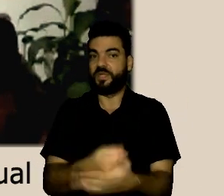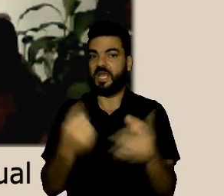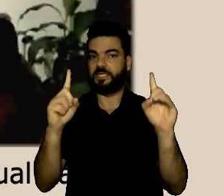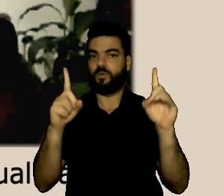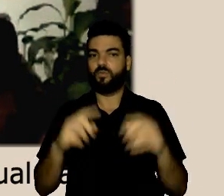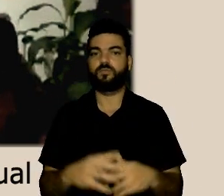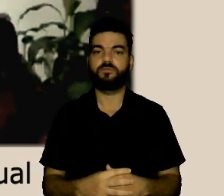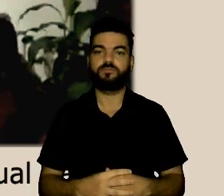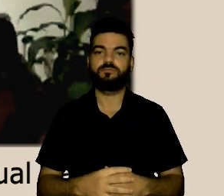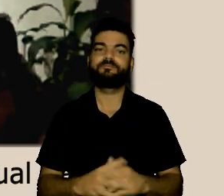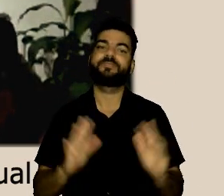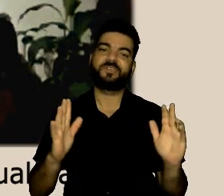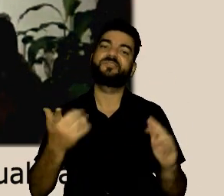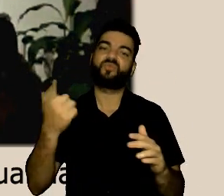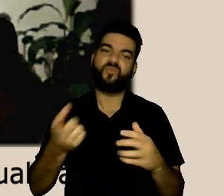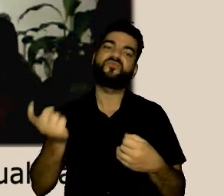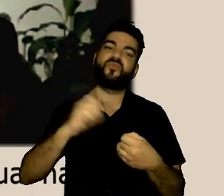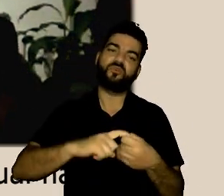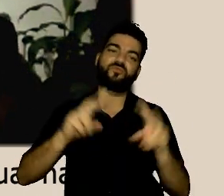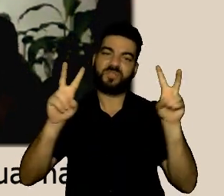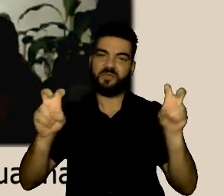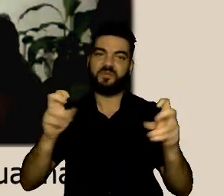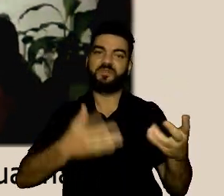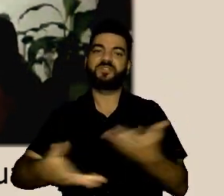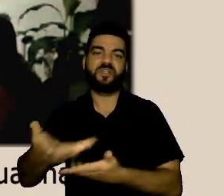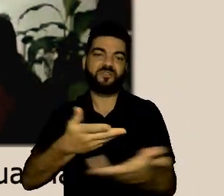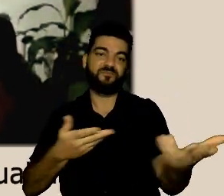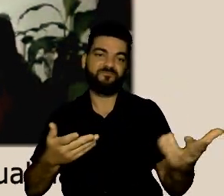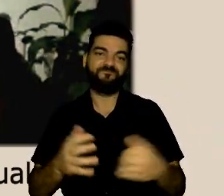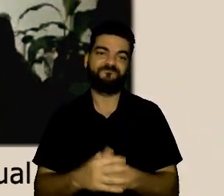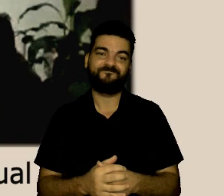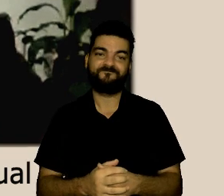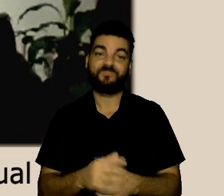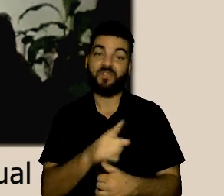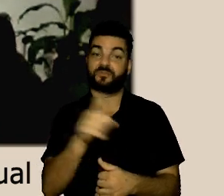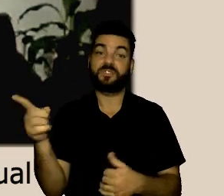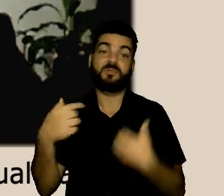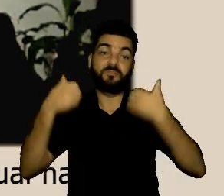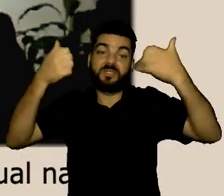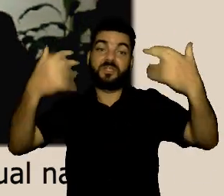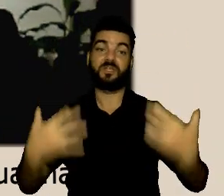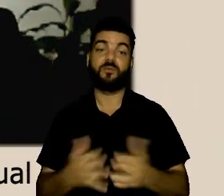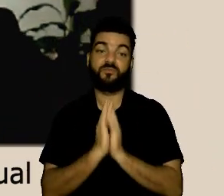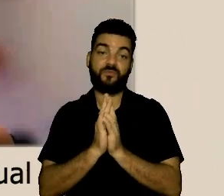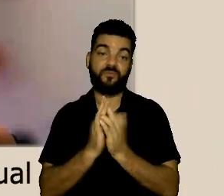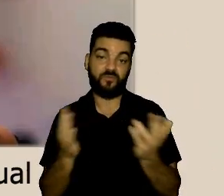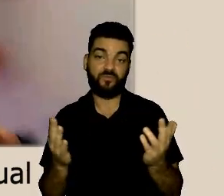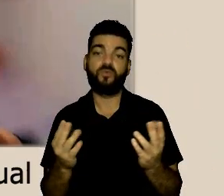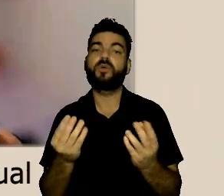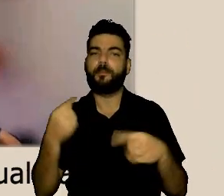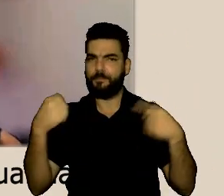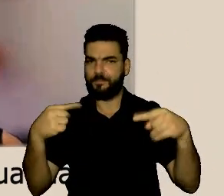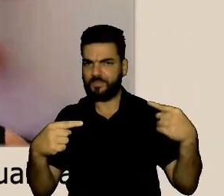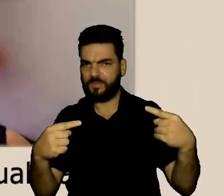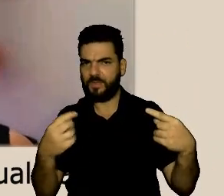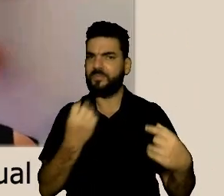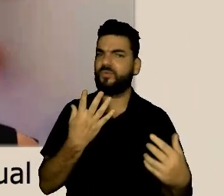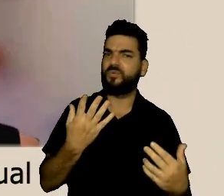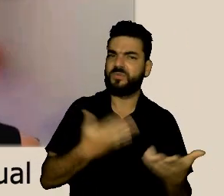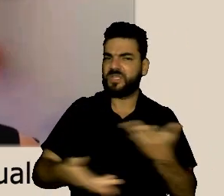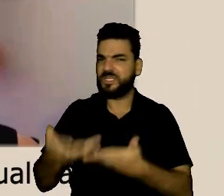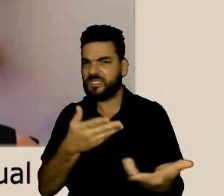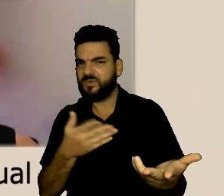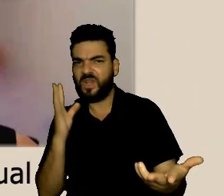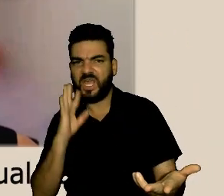considere oportuna a mediação então na verdade volta para essa questão da mediação eu também queria ouvir a